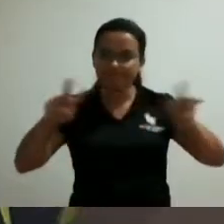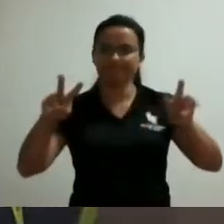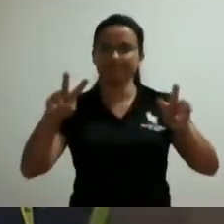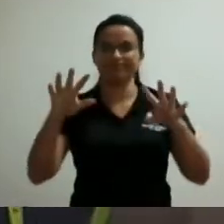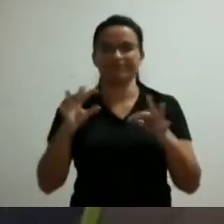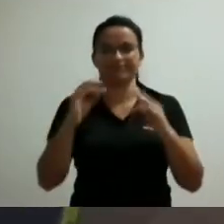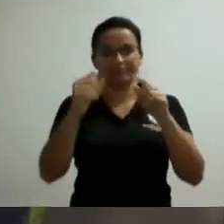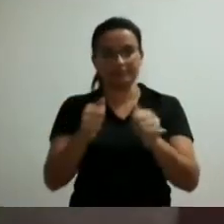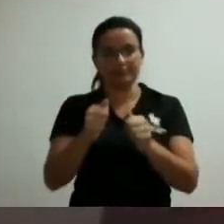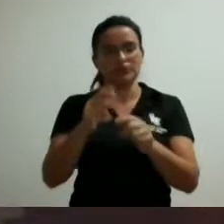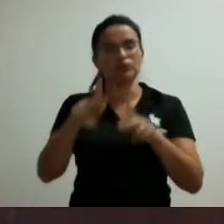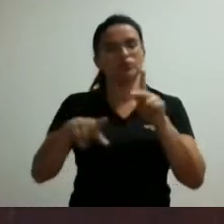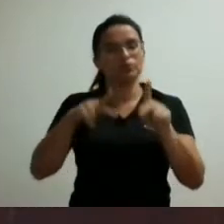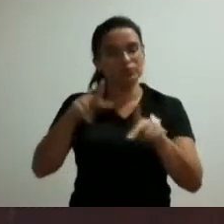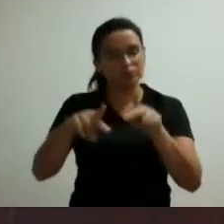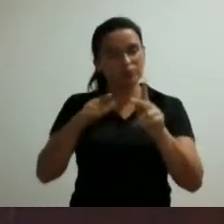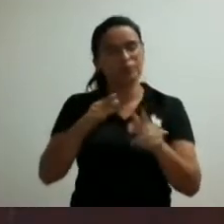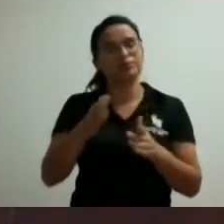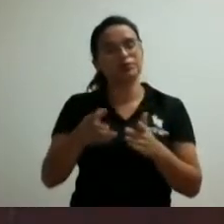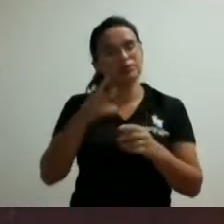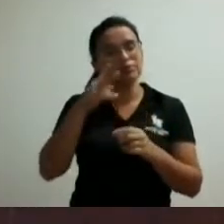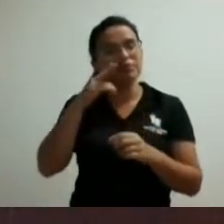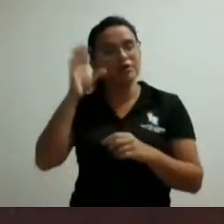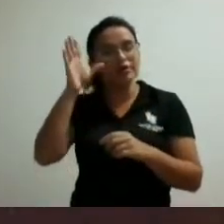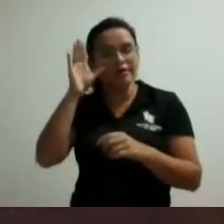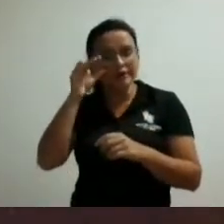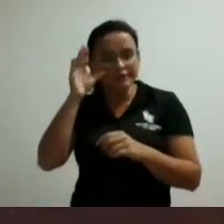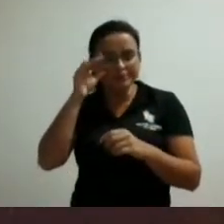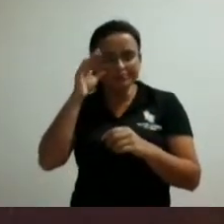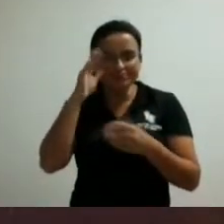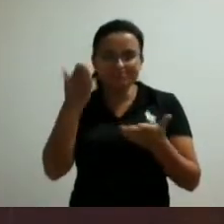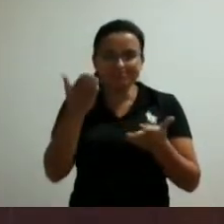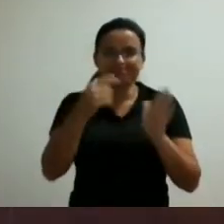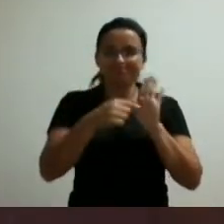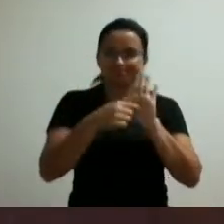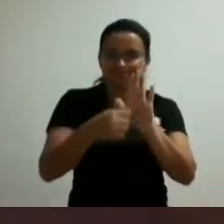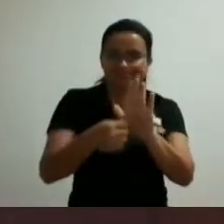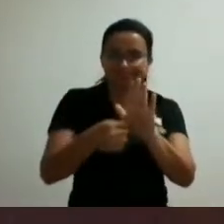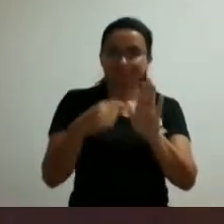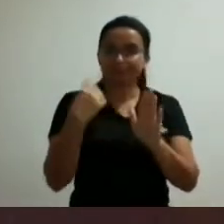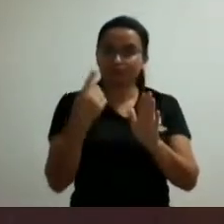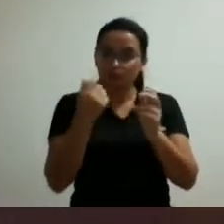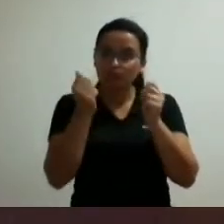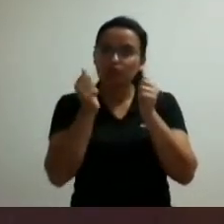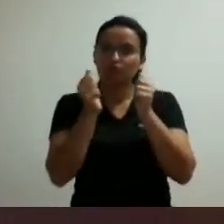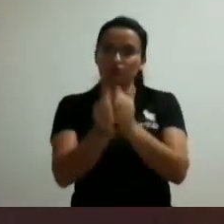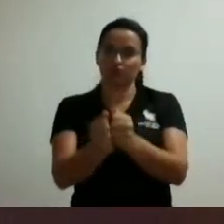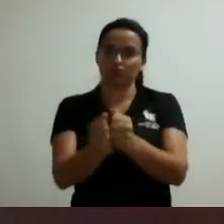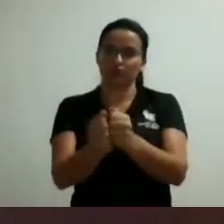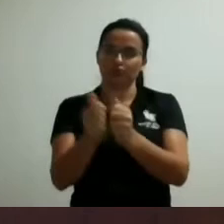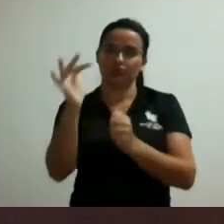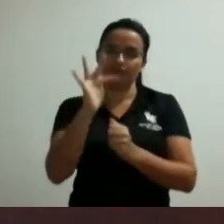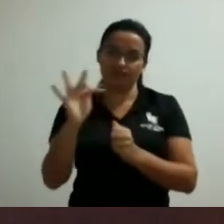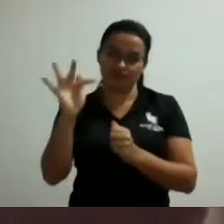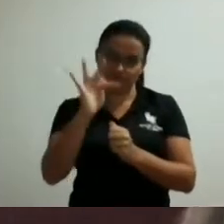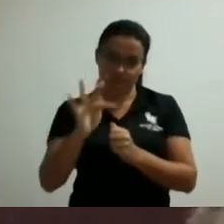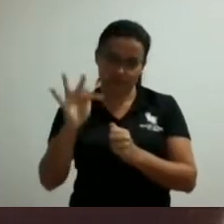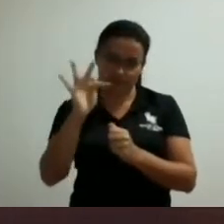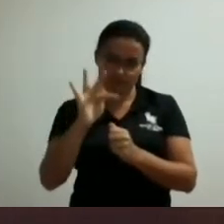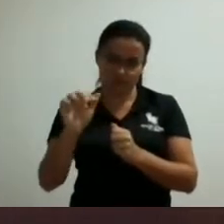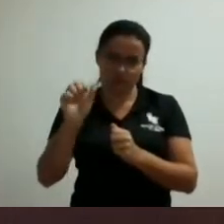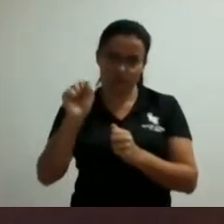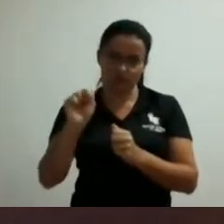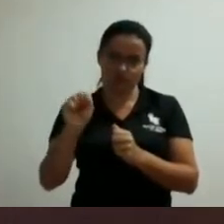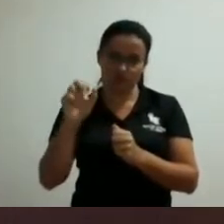público nos acompanha mostrando que nós estamos junto com a faculdade suprema produzindo